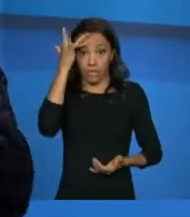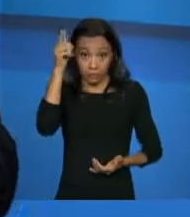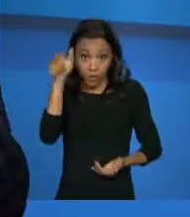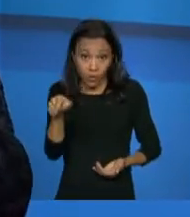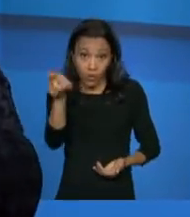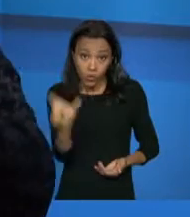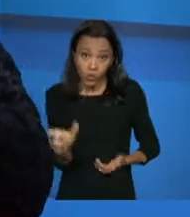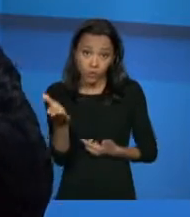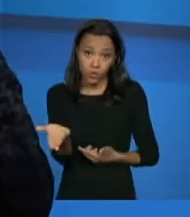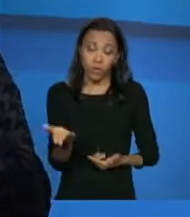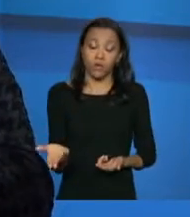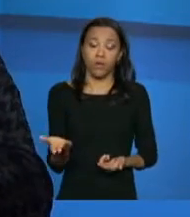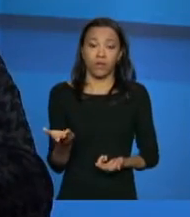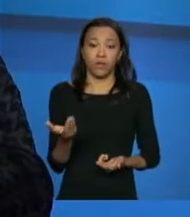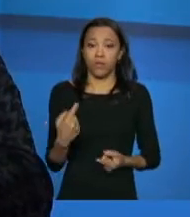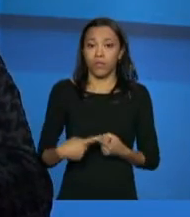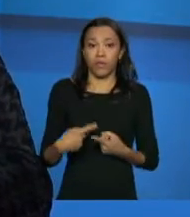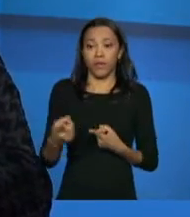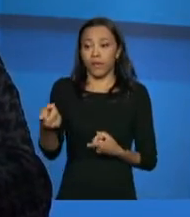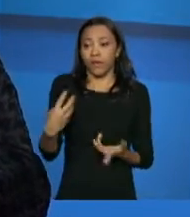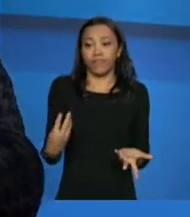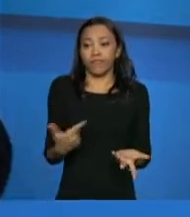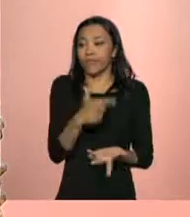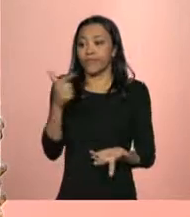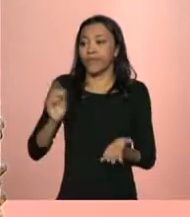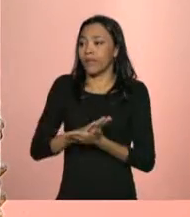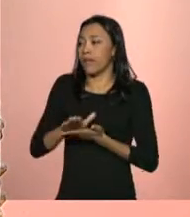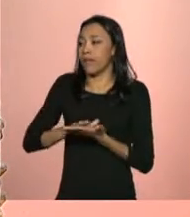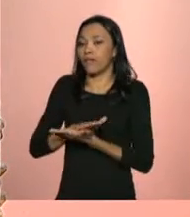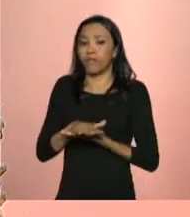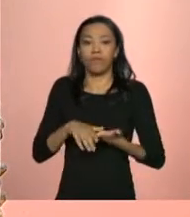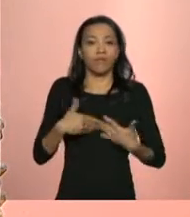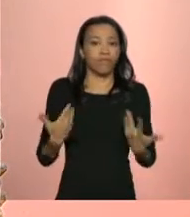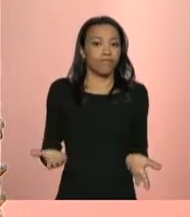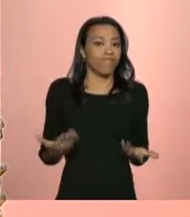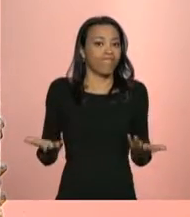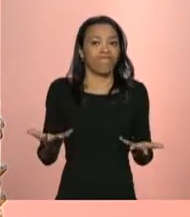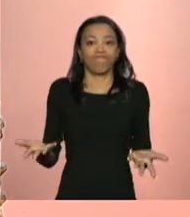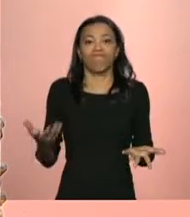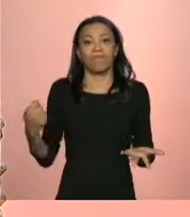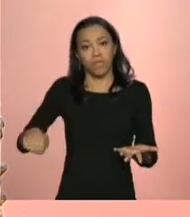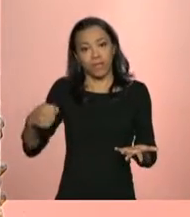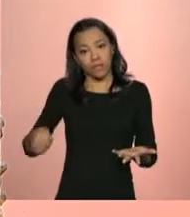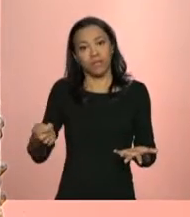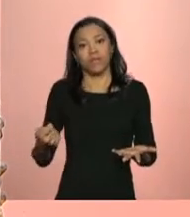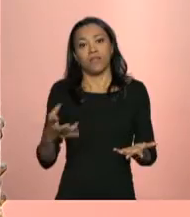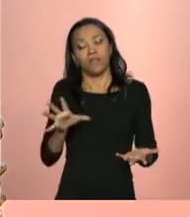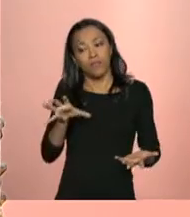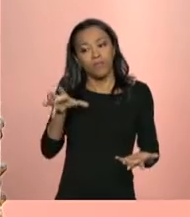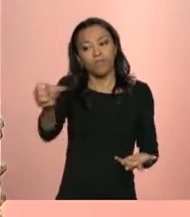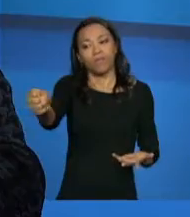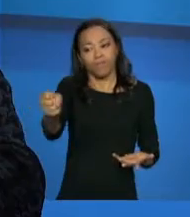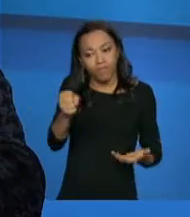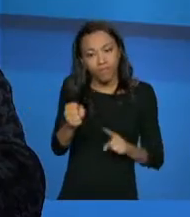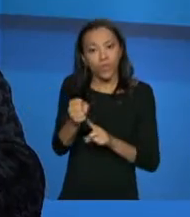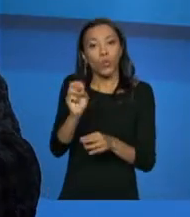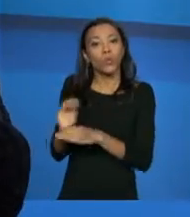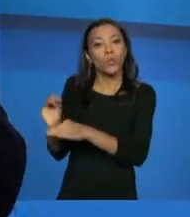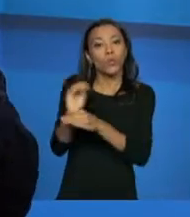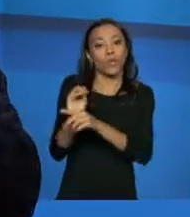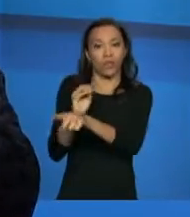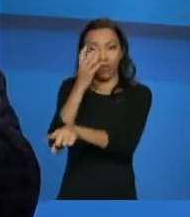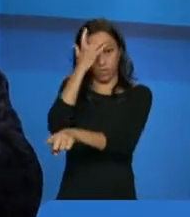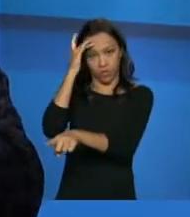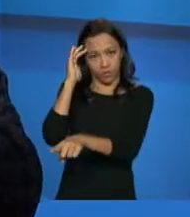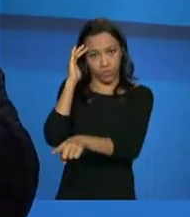para além da exclusão, um autoabandono muitas vezes, e ela precisa realmente ser resgatada, ser trazida novamente à convivência, muitas